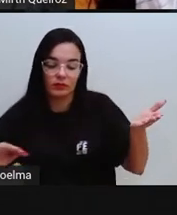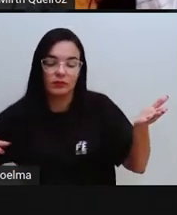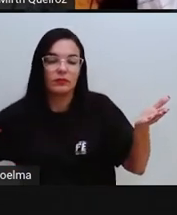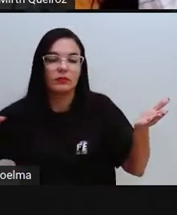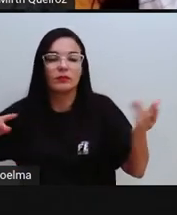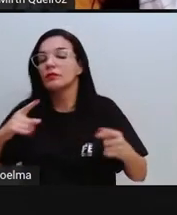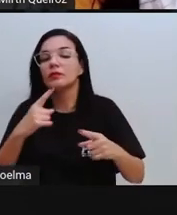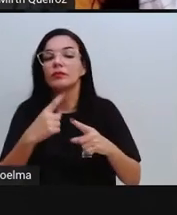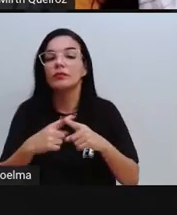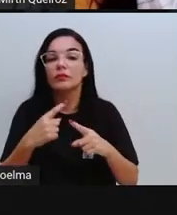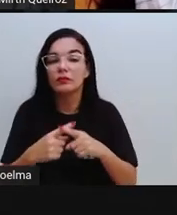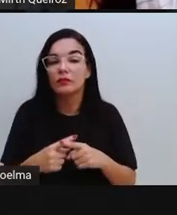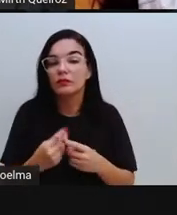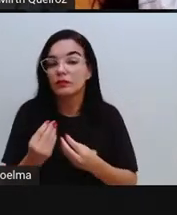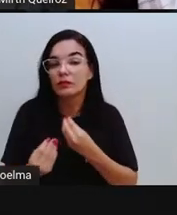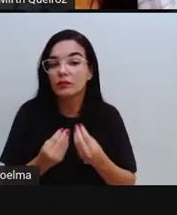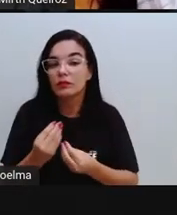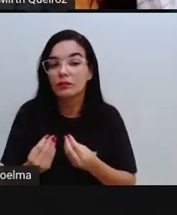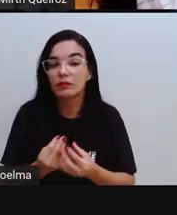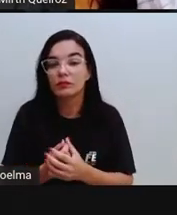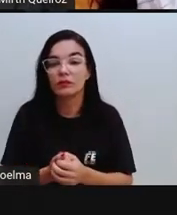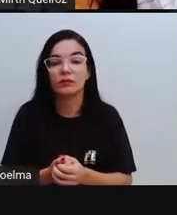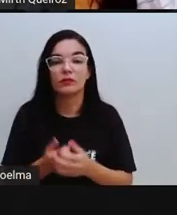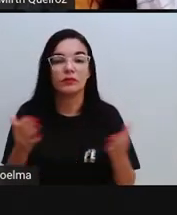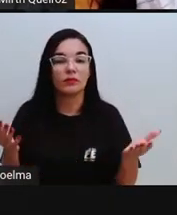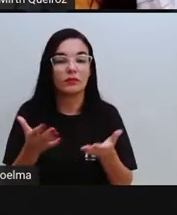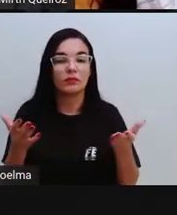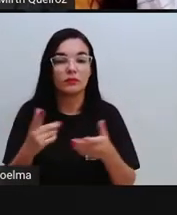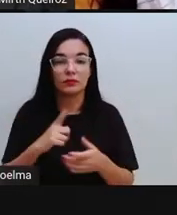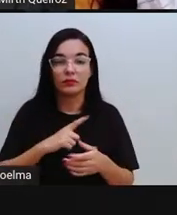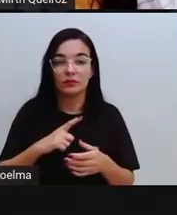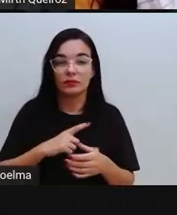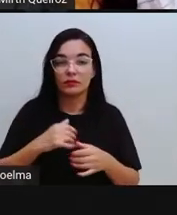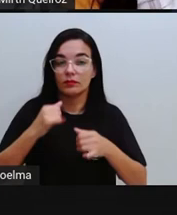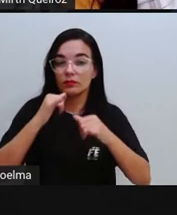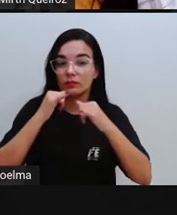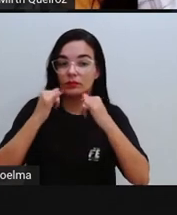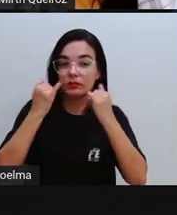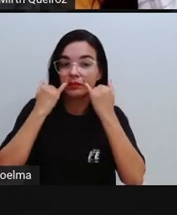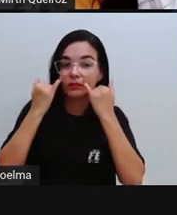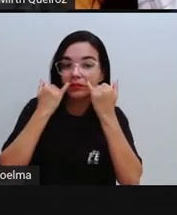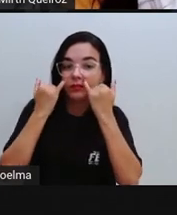De que forma, Pró? Hoje em dia, as informações,